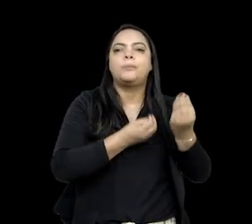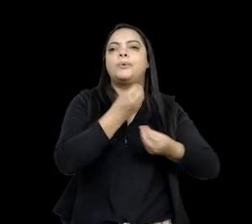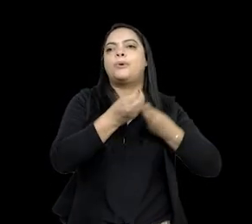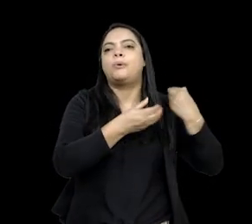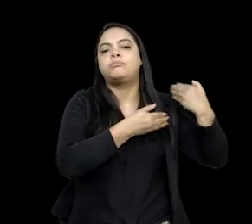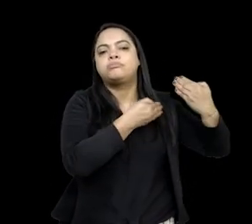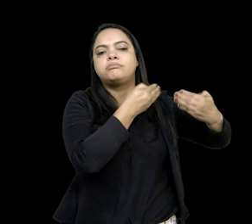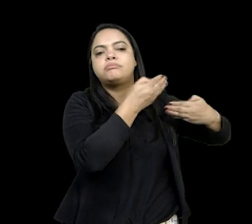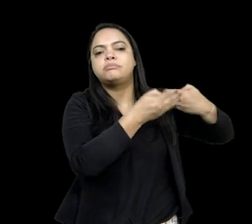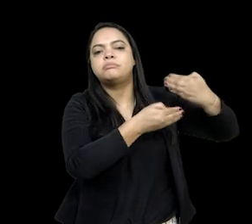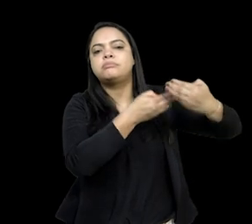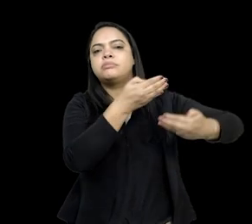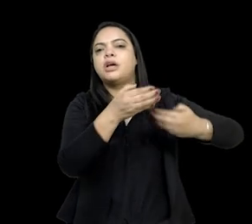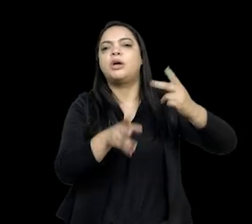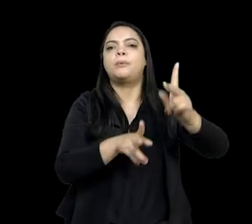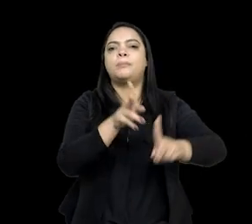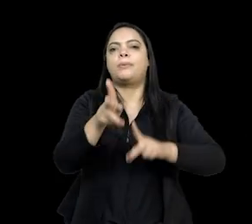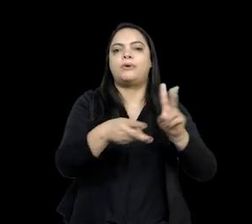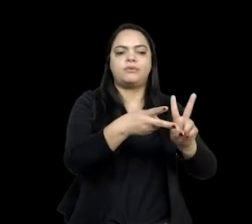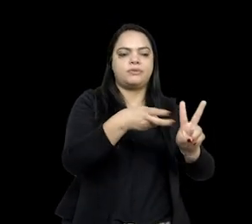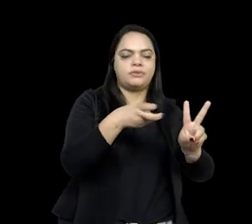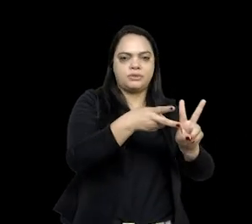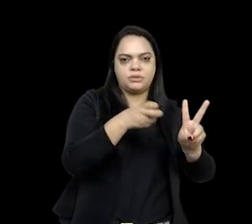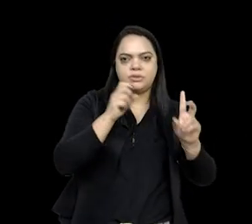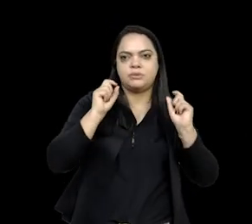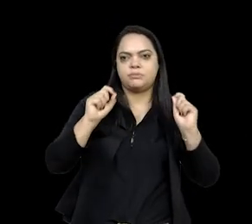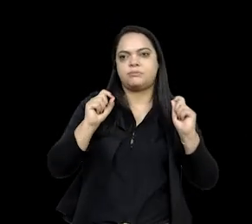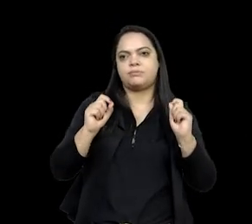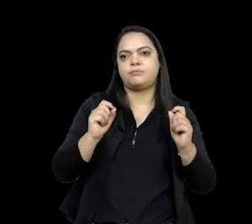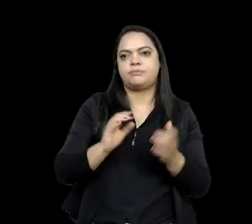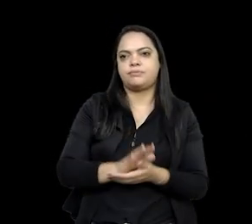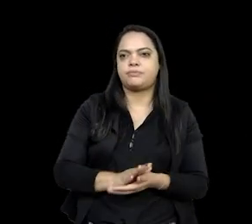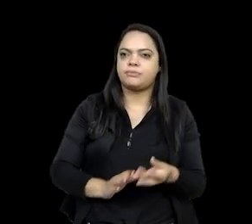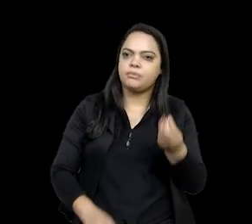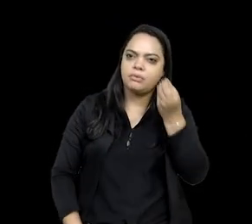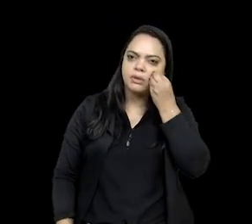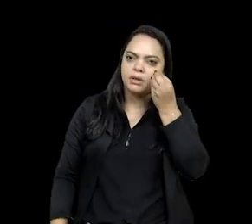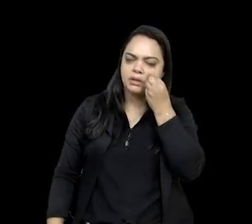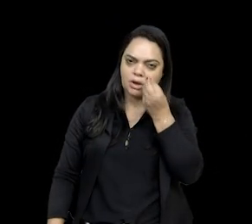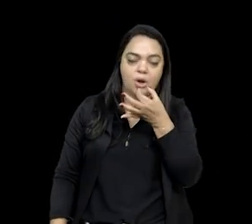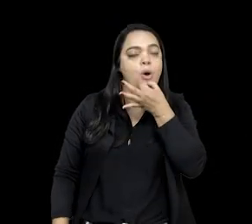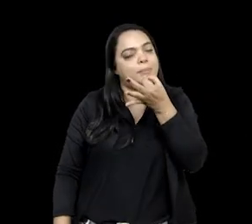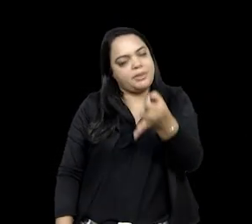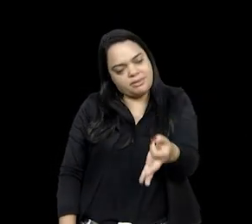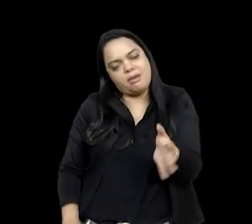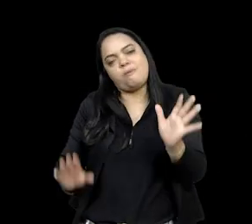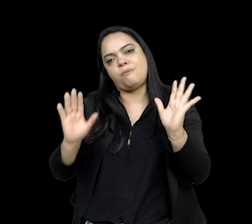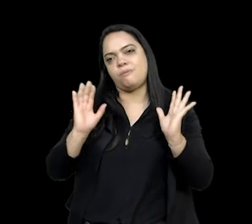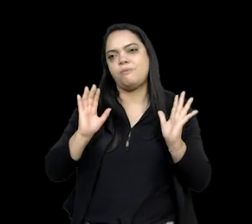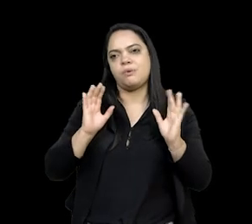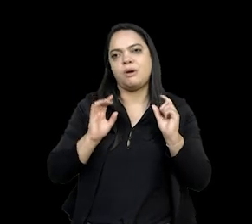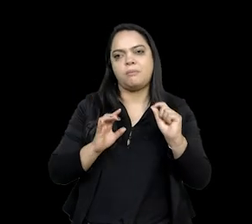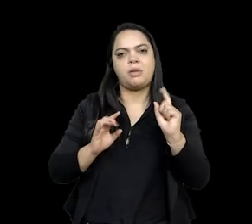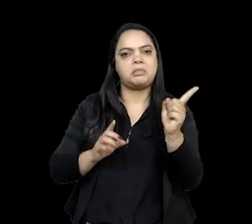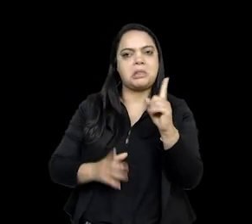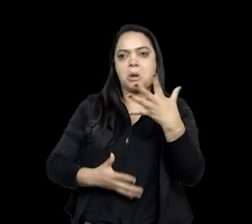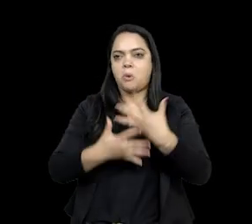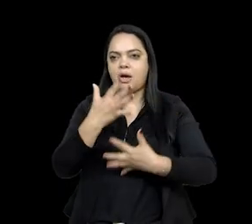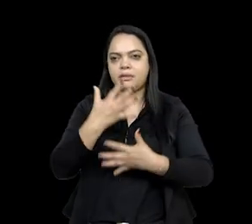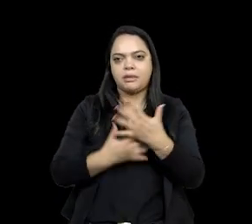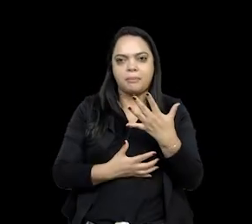povos indígenas, eu acho que para acabar com essa uma tentativa, uma sugestão, né, para não trabalhar apenas com a